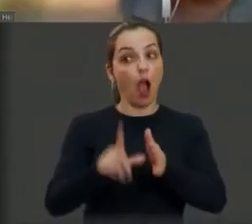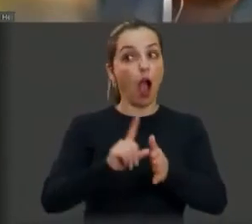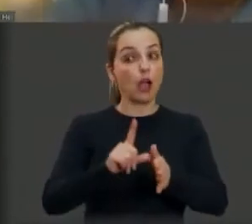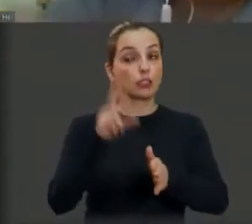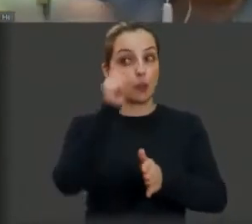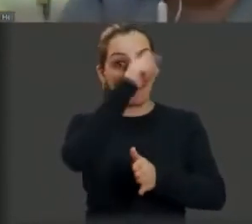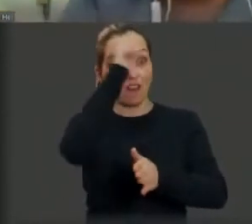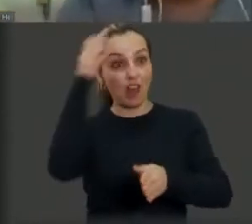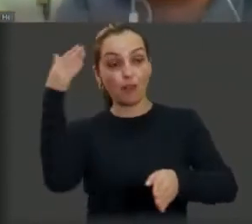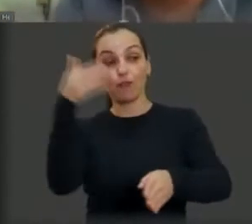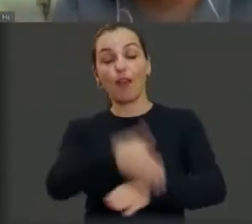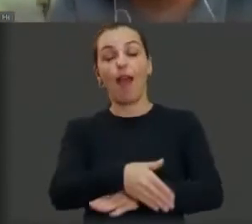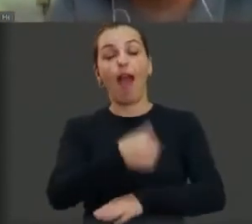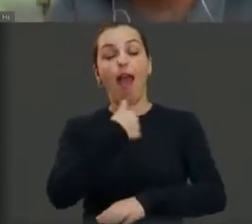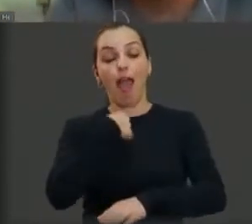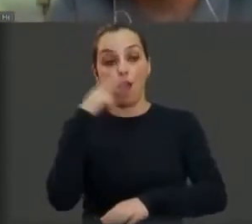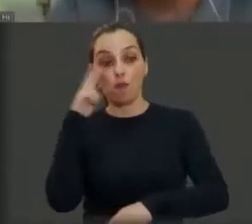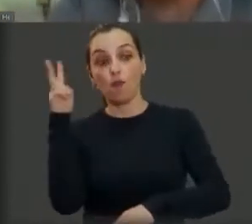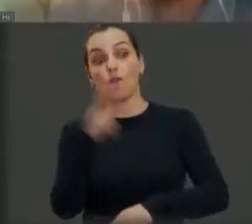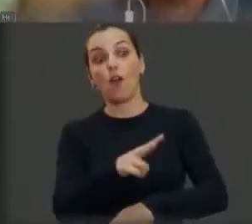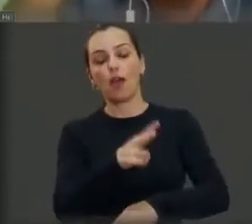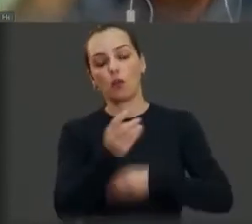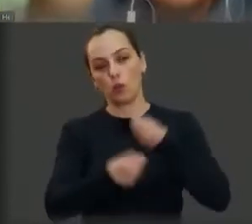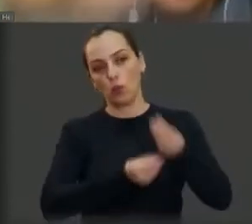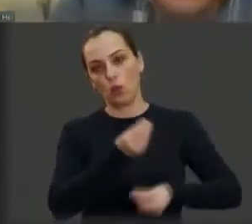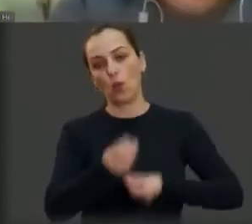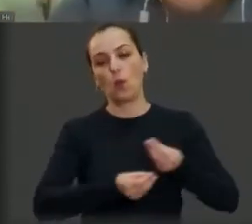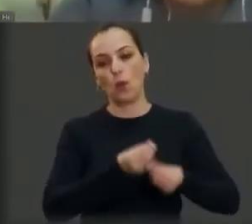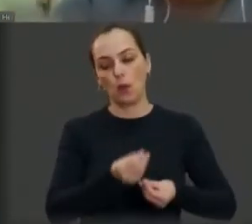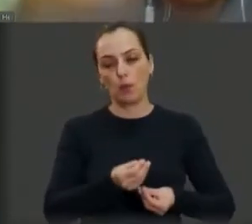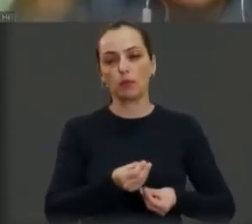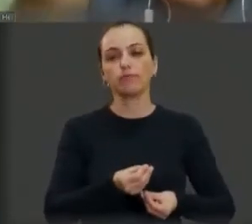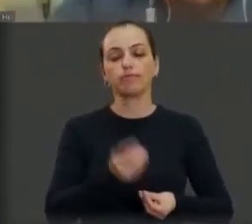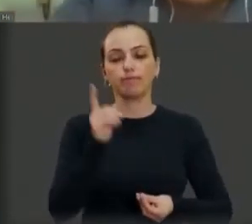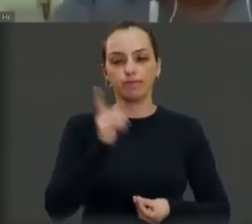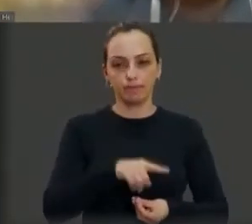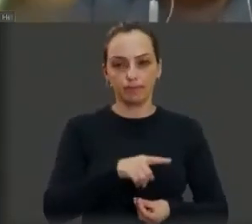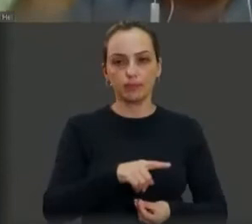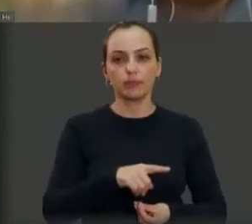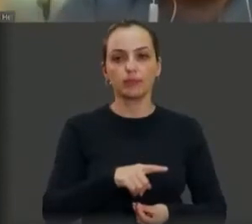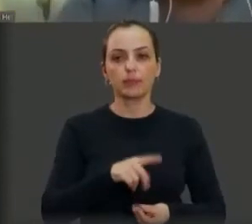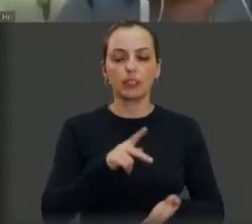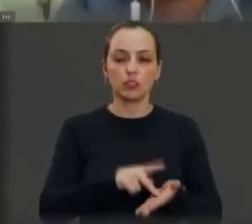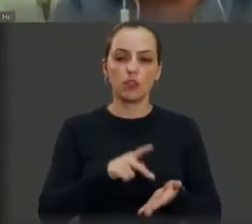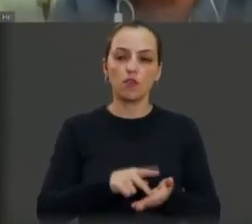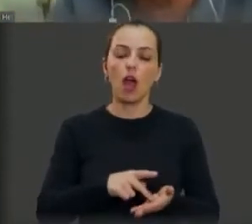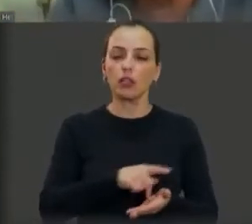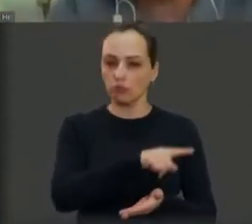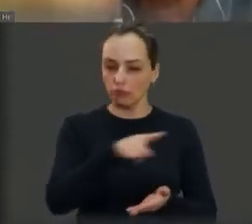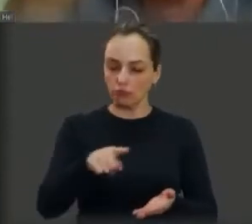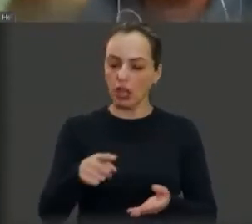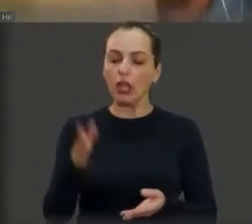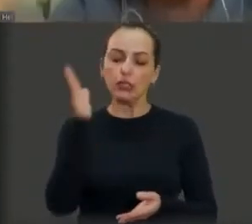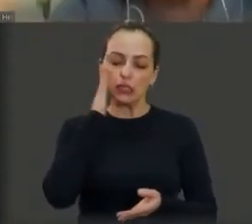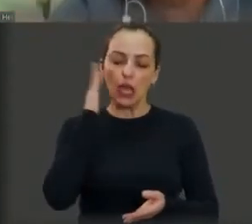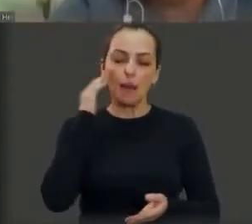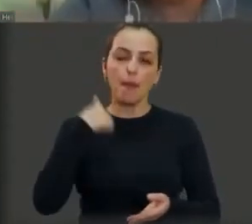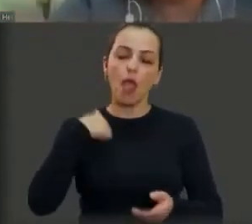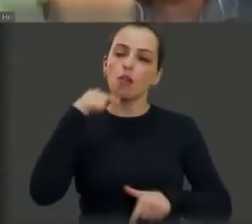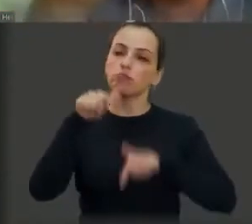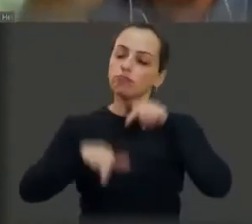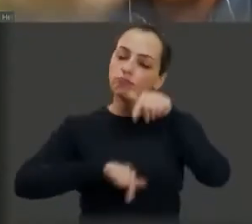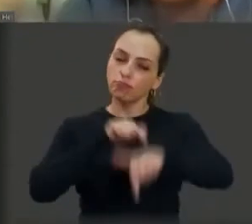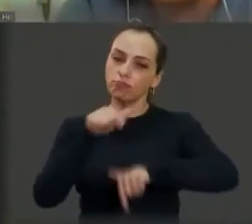ver nessa ordem de serviço aí. Porque acho que todos acompanham o meu trabalho e sabem o quanto eu venho